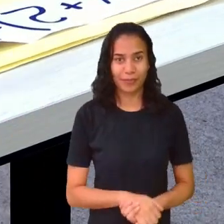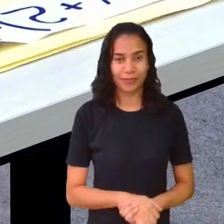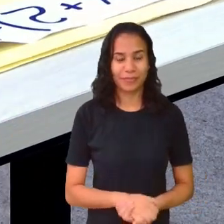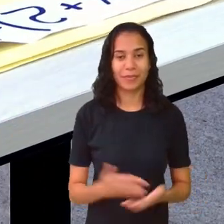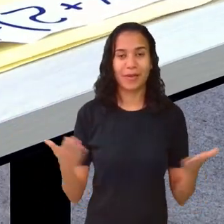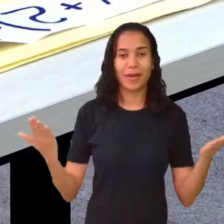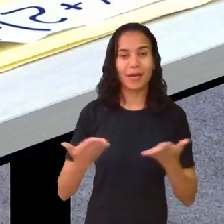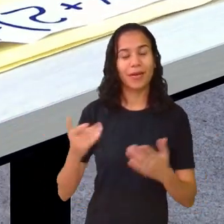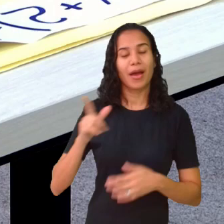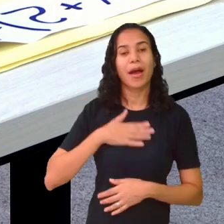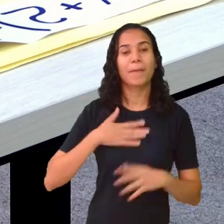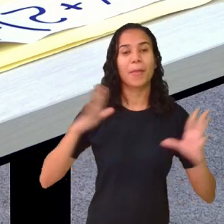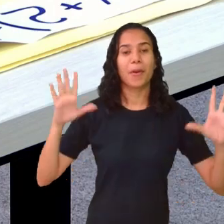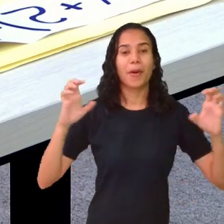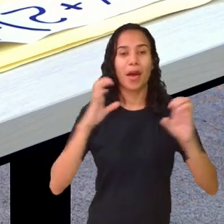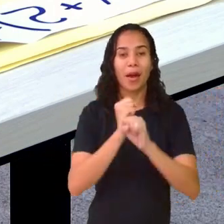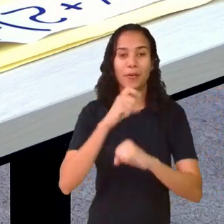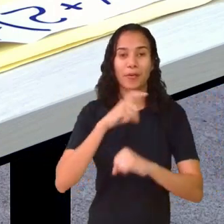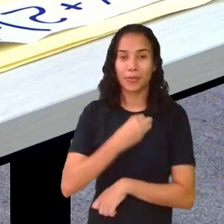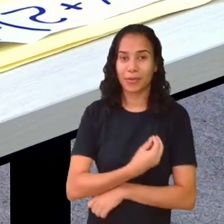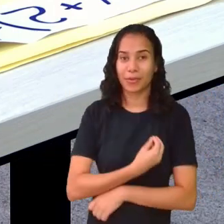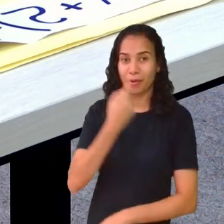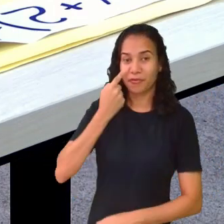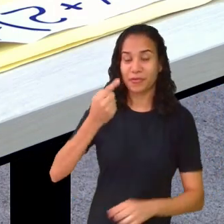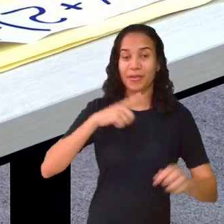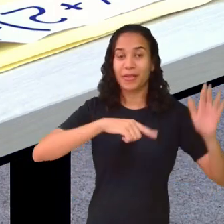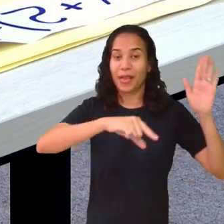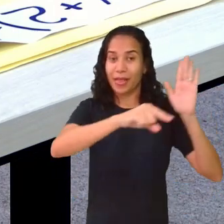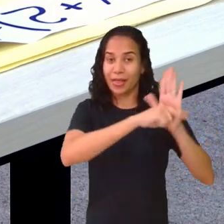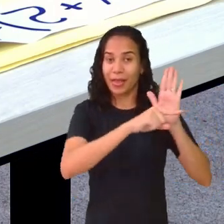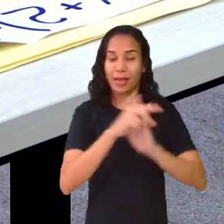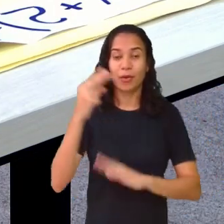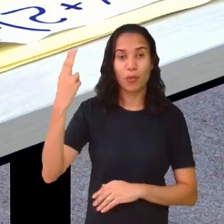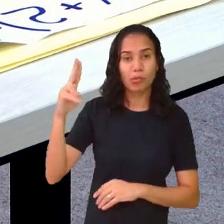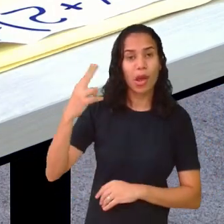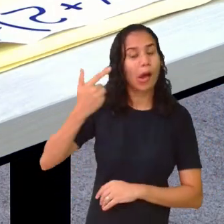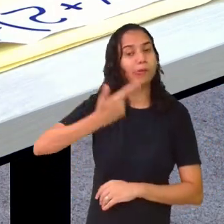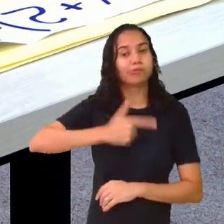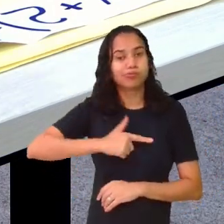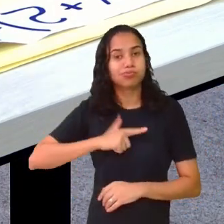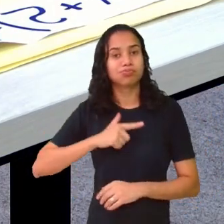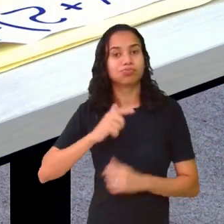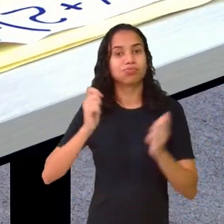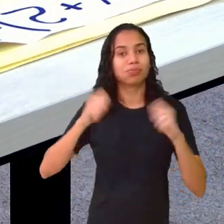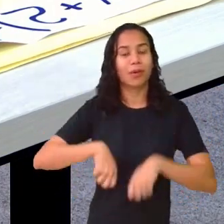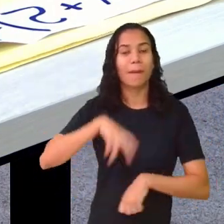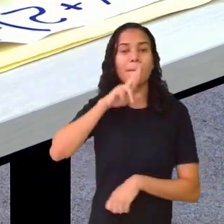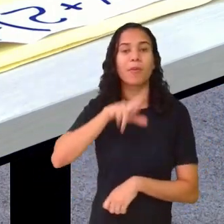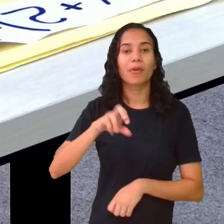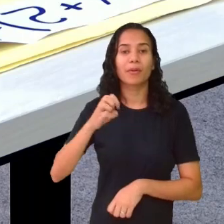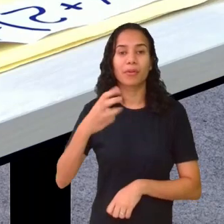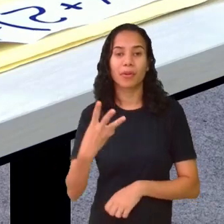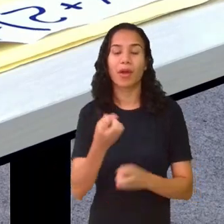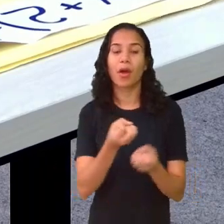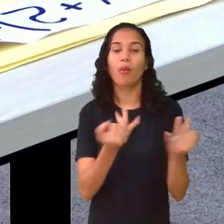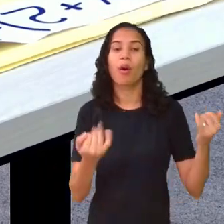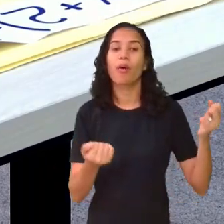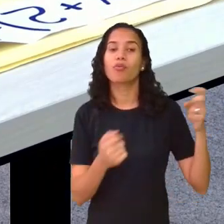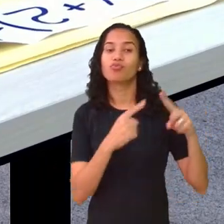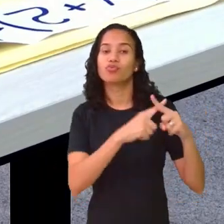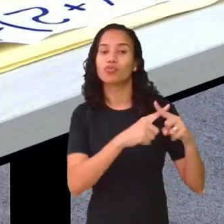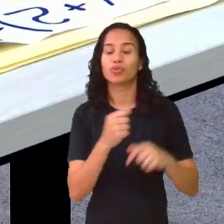E a minha conta vai ficar... Aqui eu tenho negativo na unidade? Não. Então, vai dar 3. E quantos X?